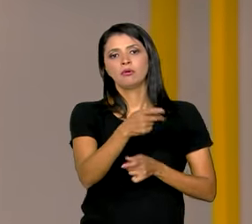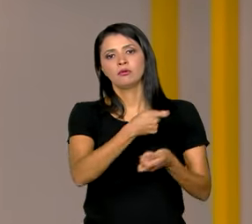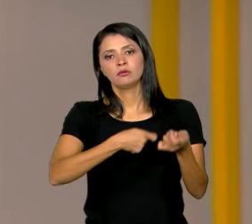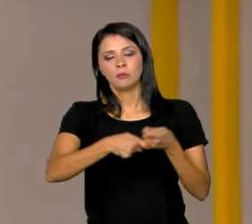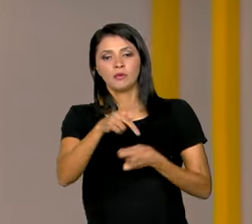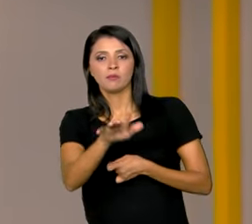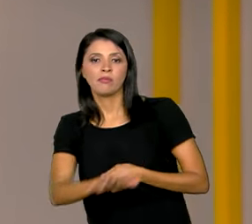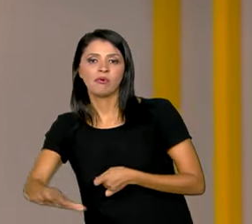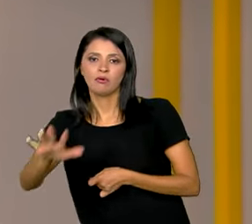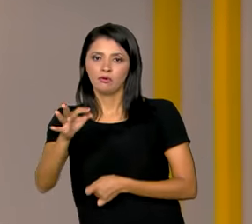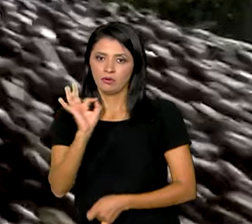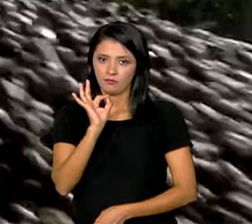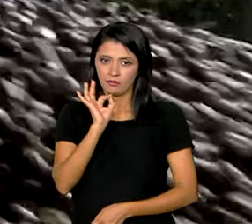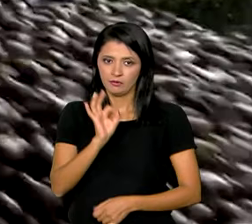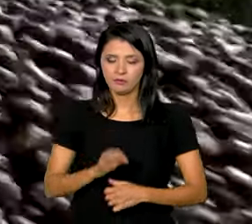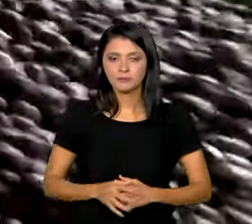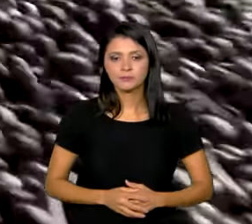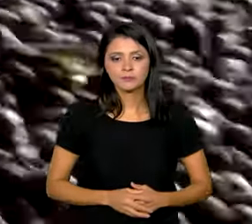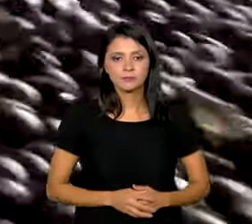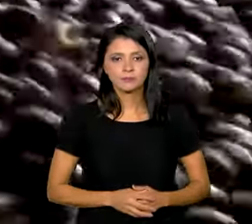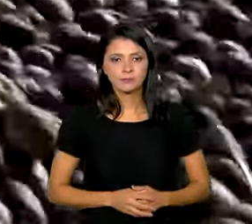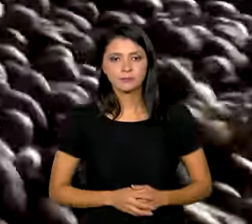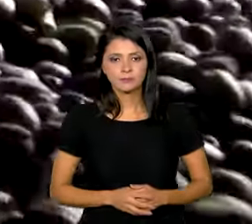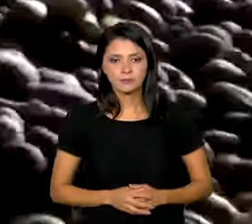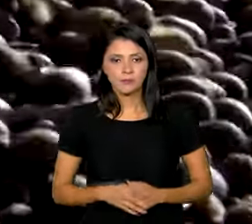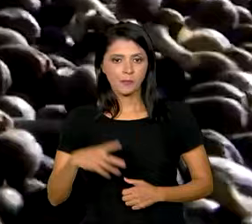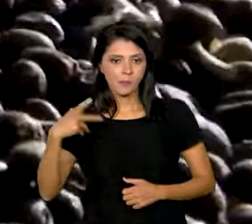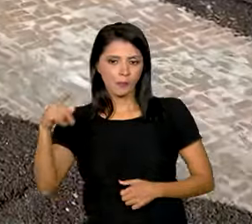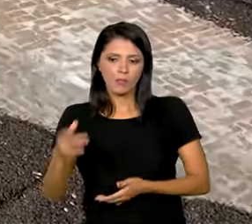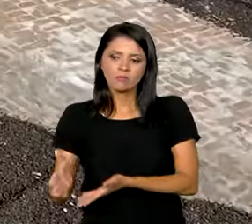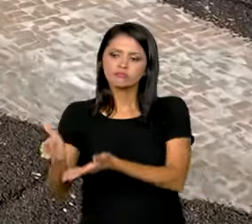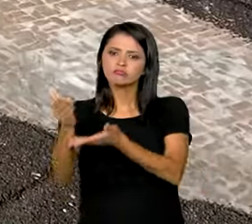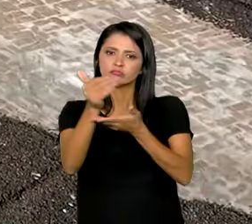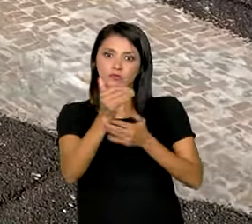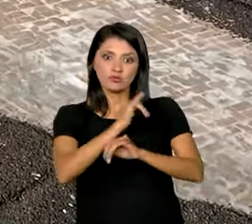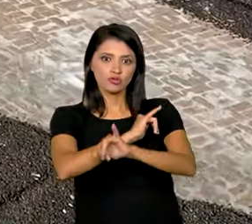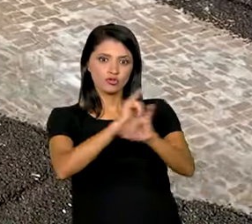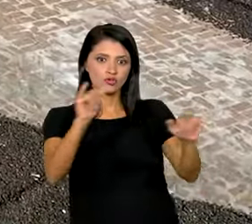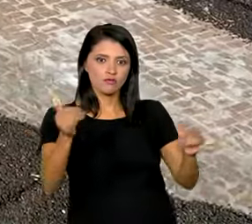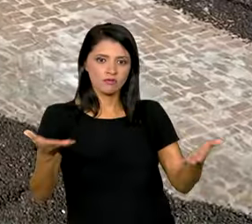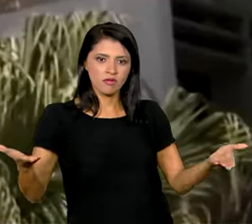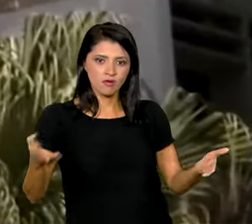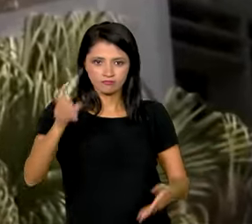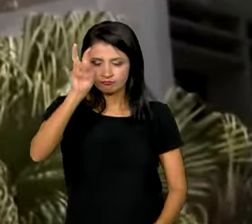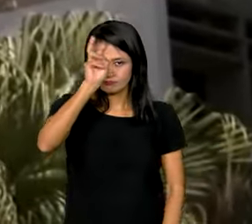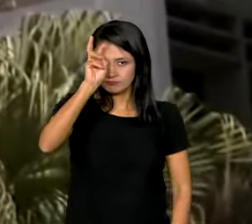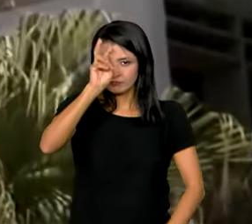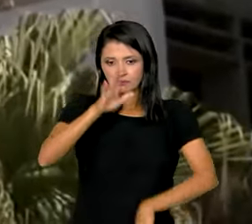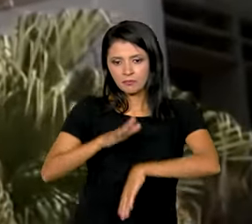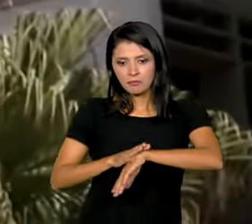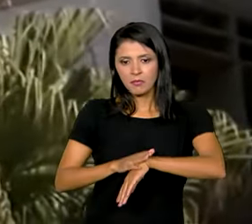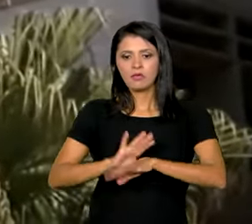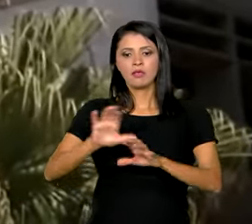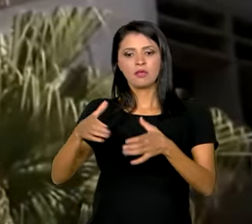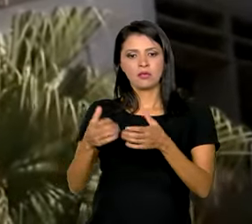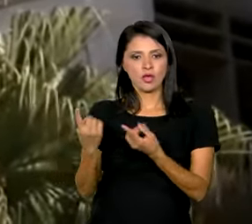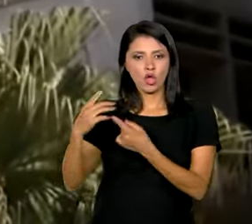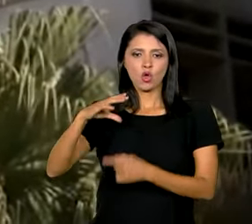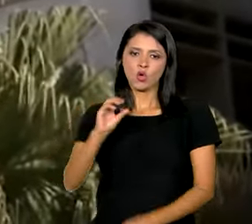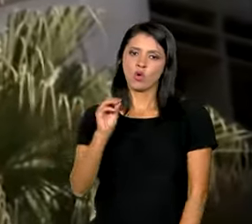setor cafeiro. De acordo com o levantamento divulgado nesta quinta-feira pela Companhia Nacional de